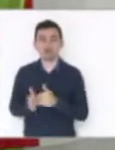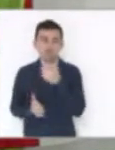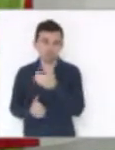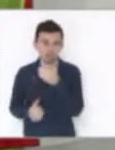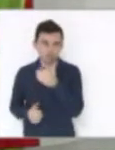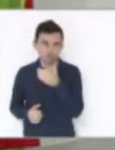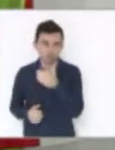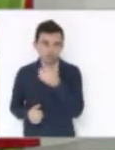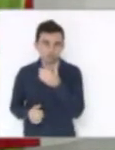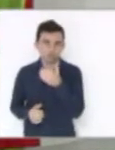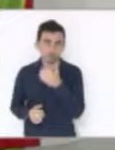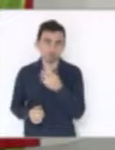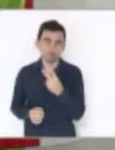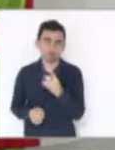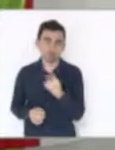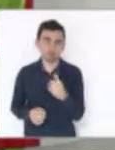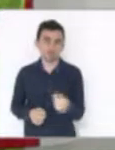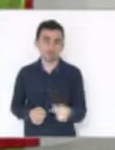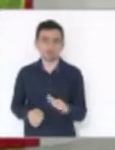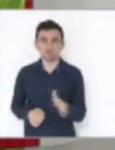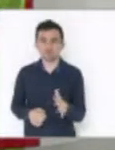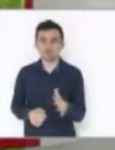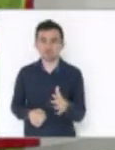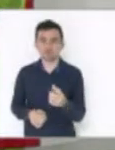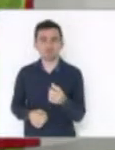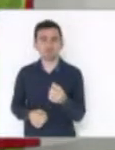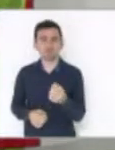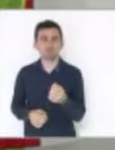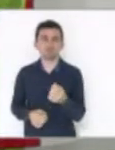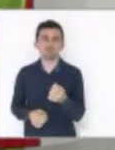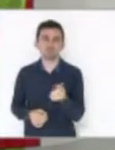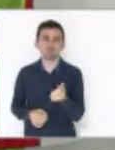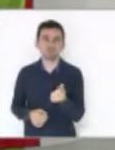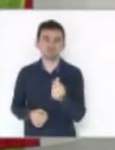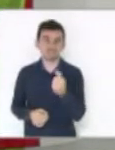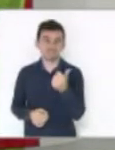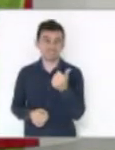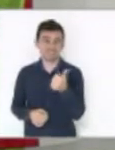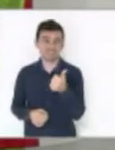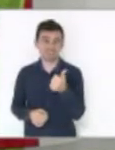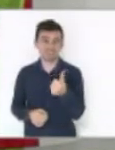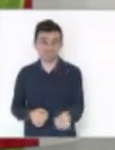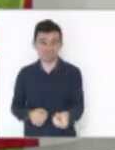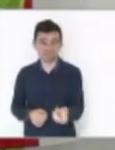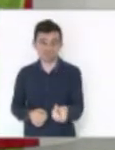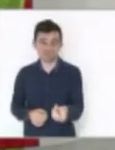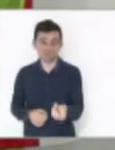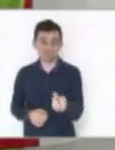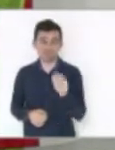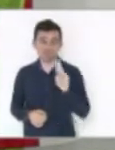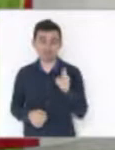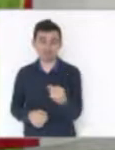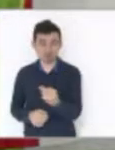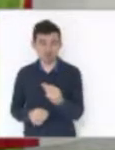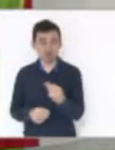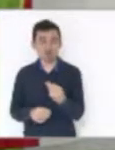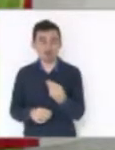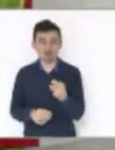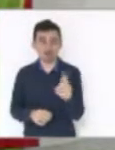significa algo em torno de 16 milhões de reais por mês